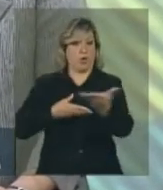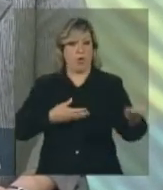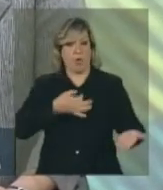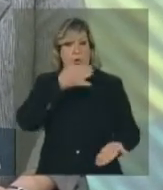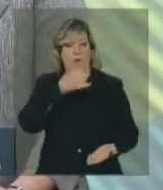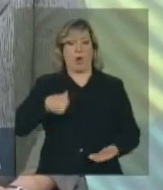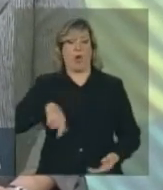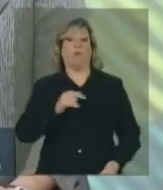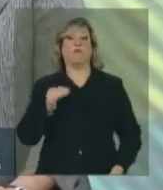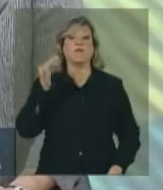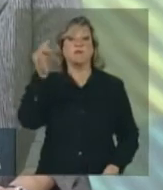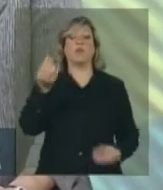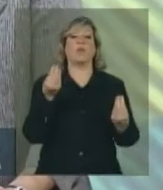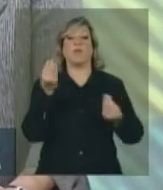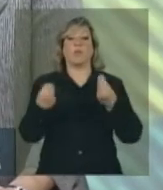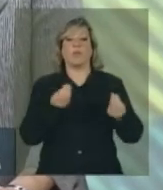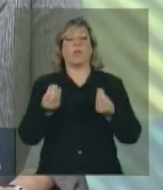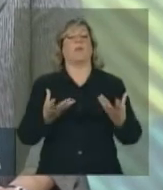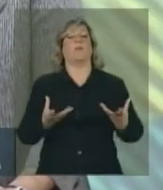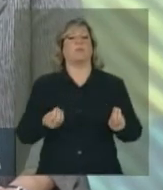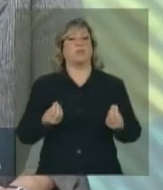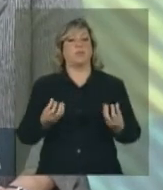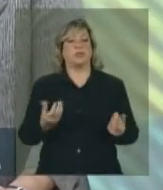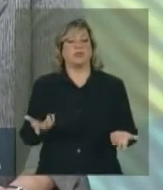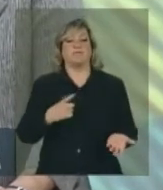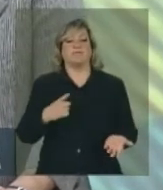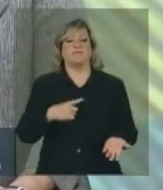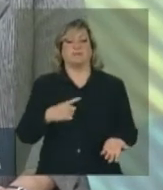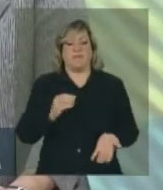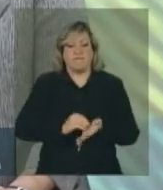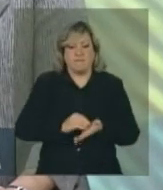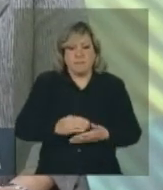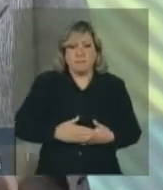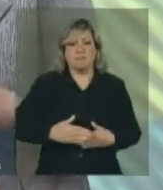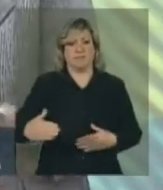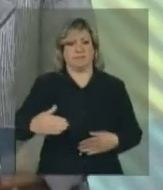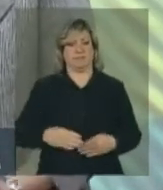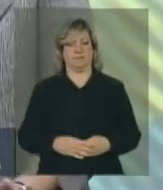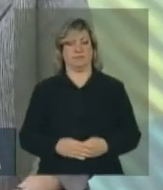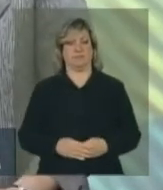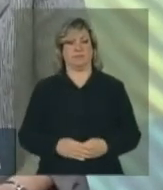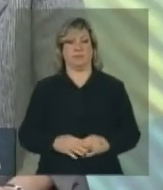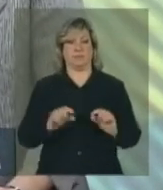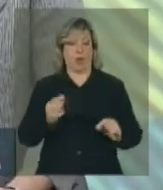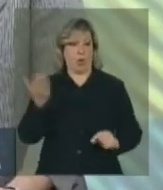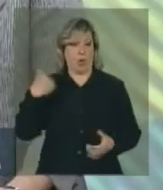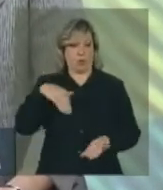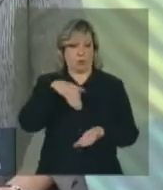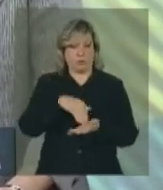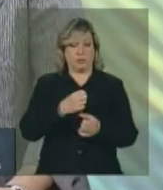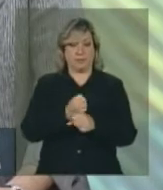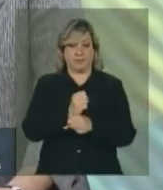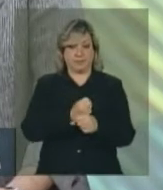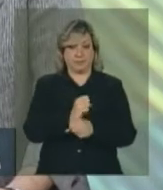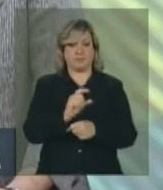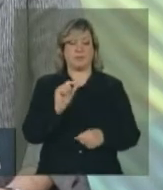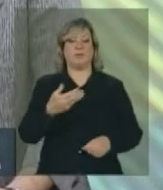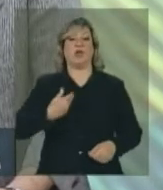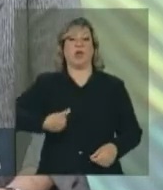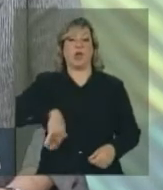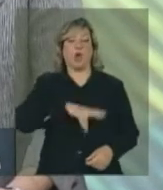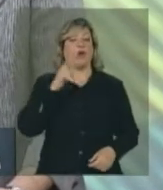nosso futuro, é bastante insuficiente. Nos últimos anos, nós